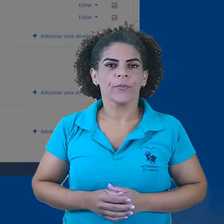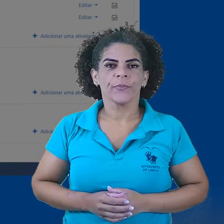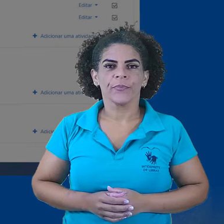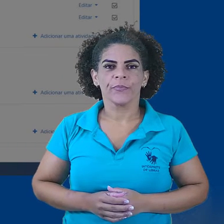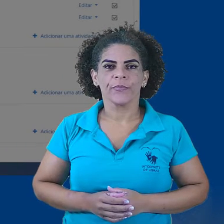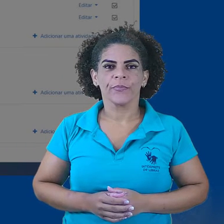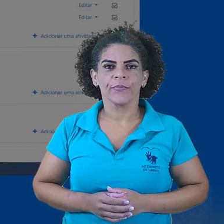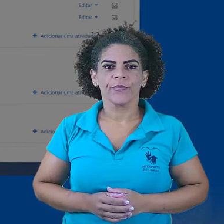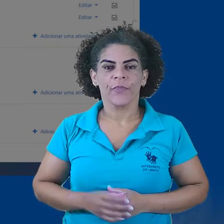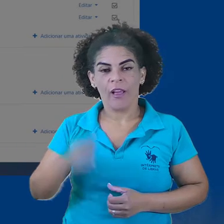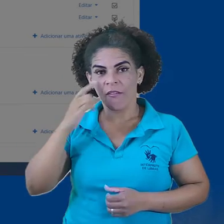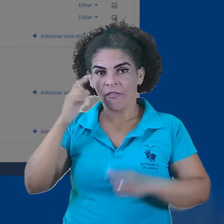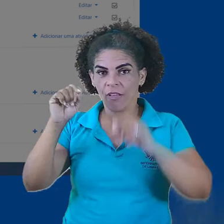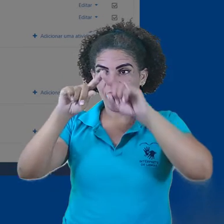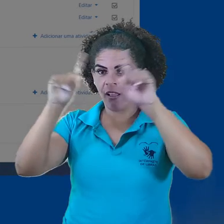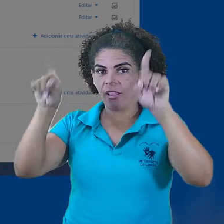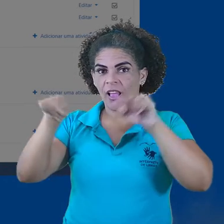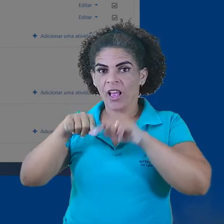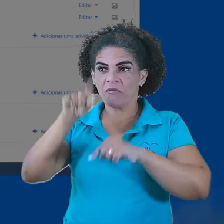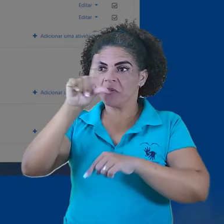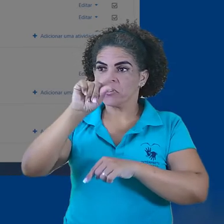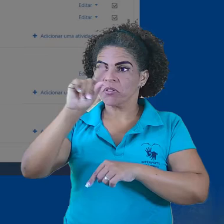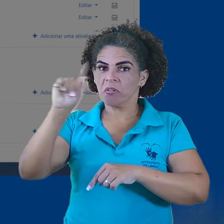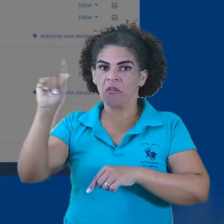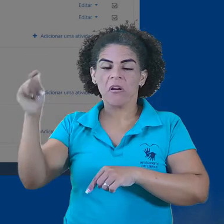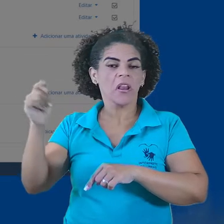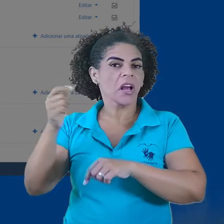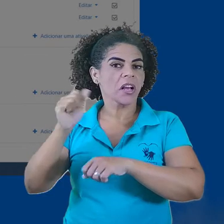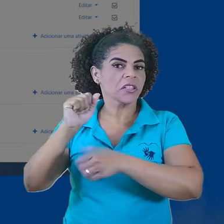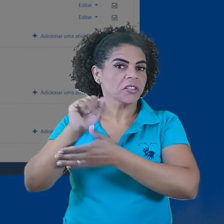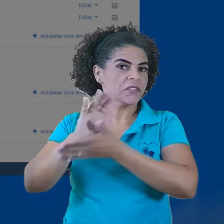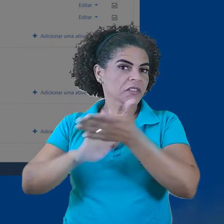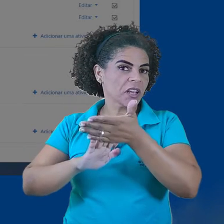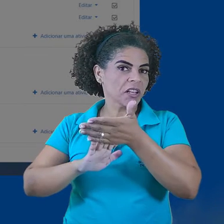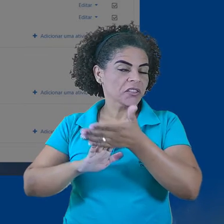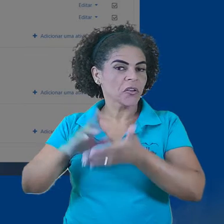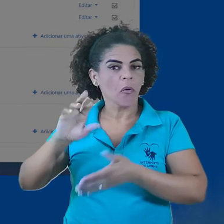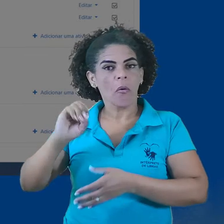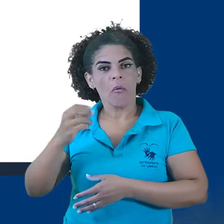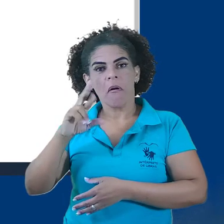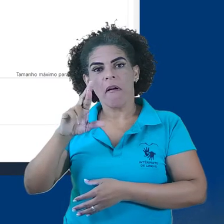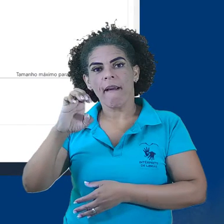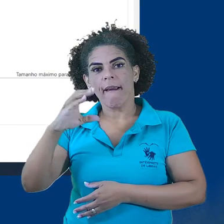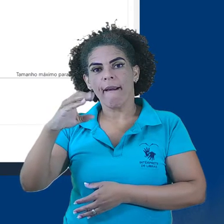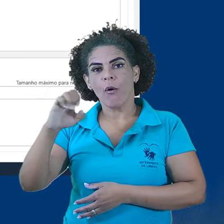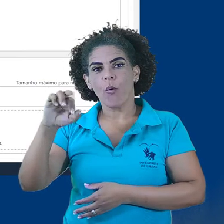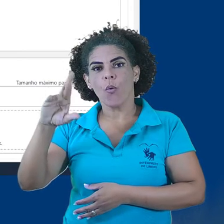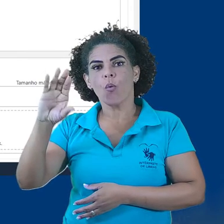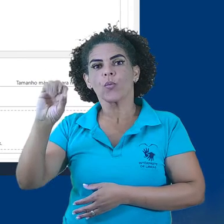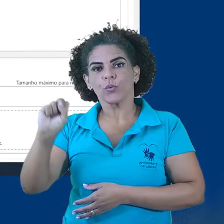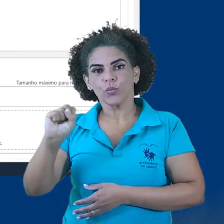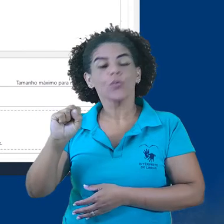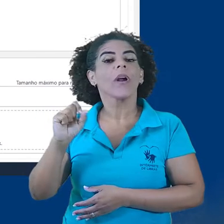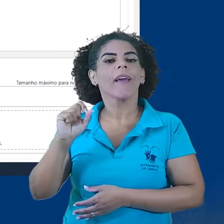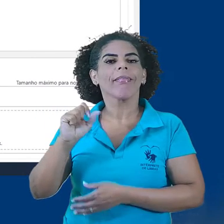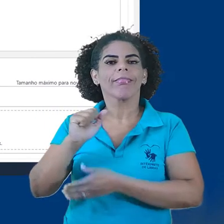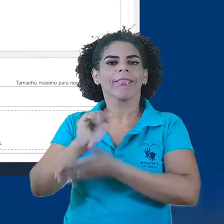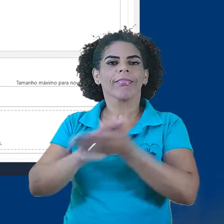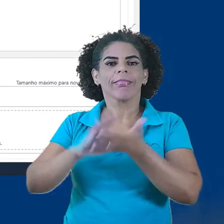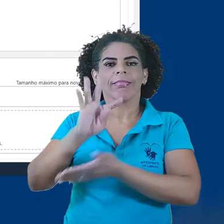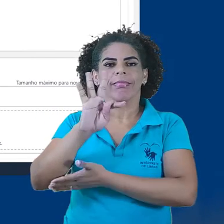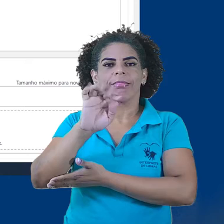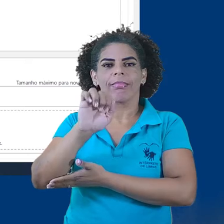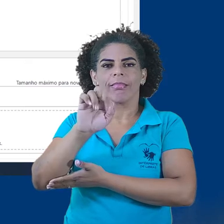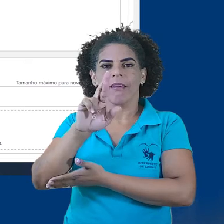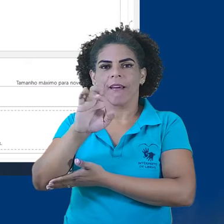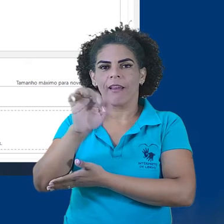Temos uma tela onde podemos escolher a atividade ou recurso. Escolheremos o recurso tarefa e